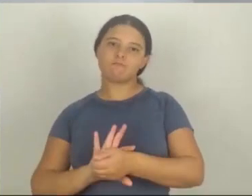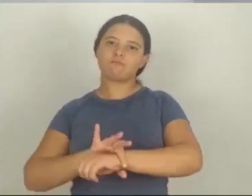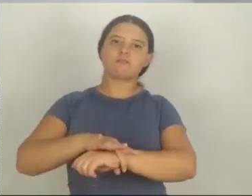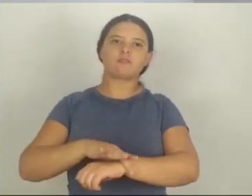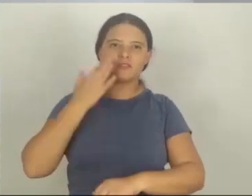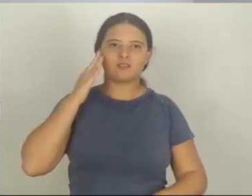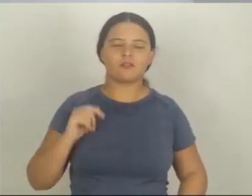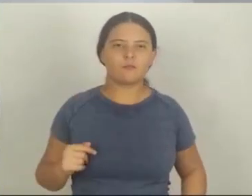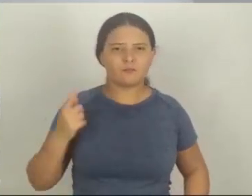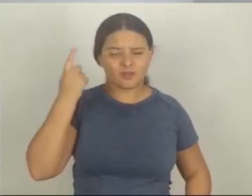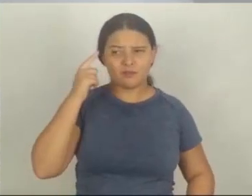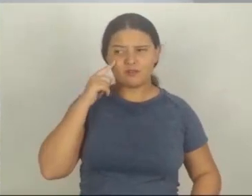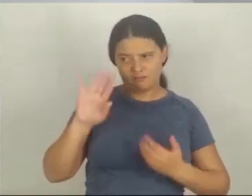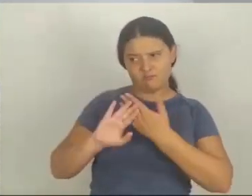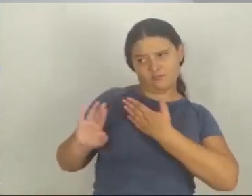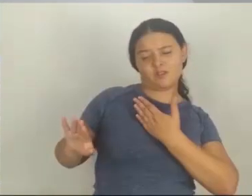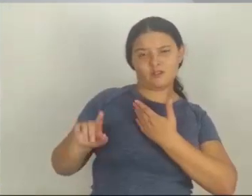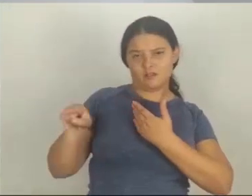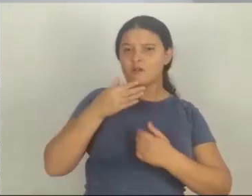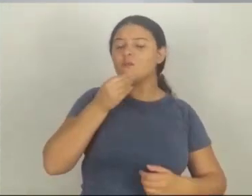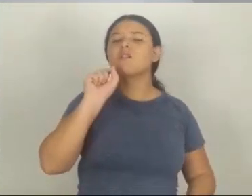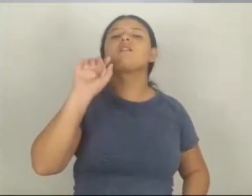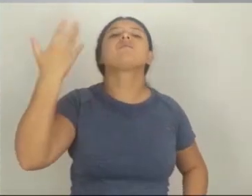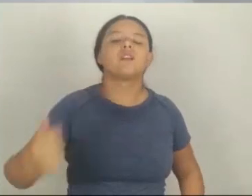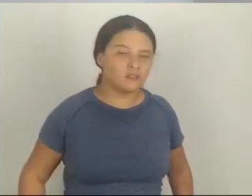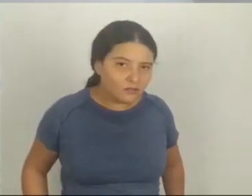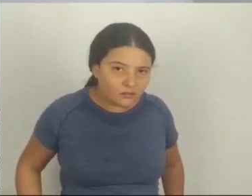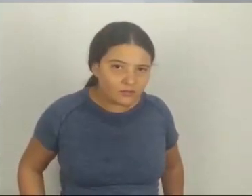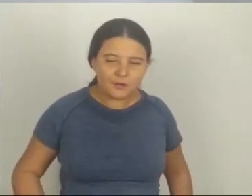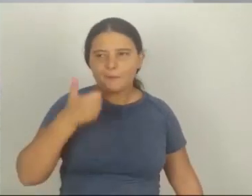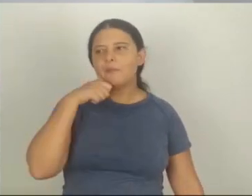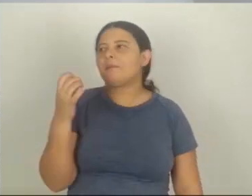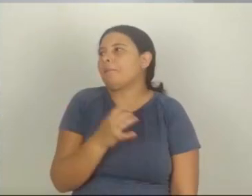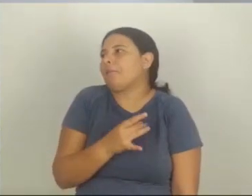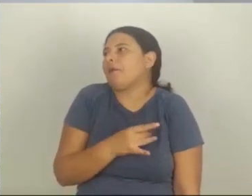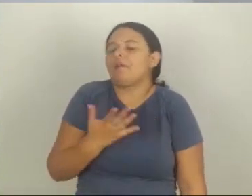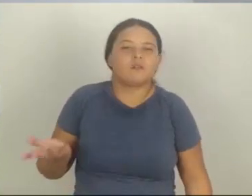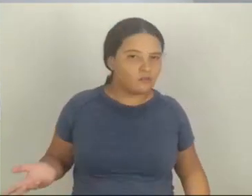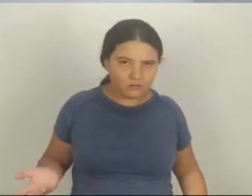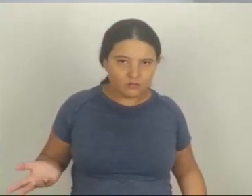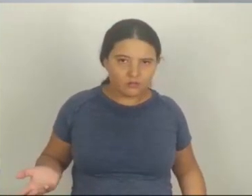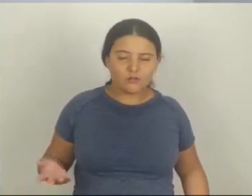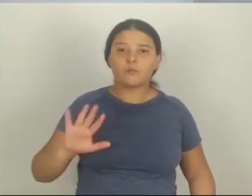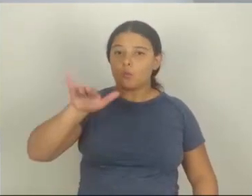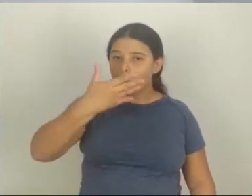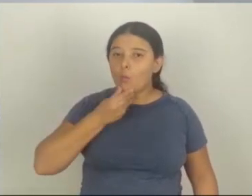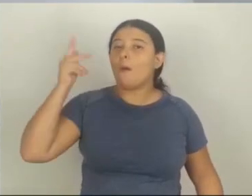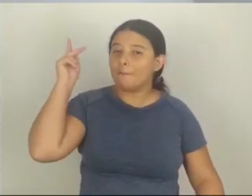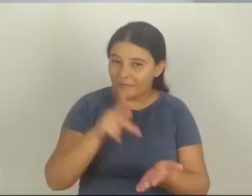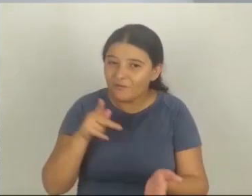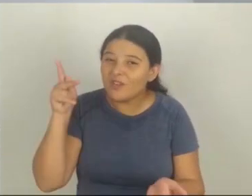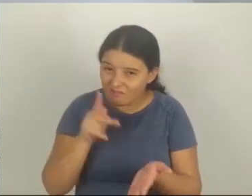Experimenta ficar mais distante, não dá muita bola pra você ver o que acontece, né? Mas a mulher tem medo de fazer isso, tem receio. Quando um homem está